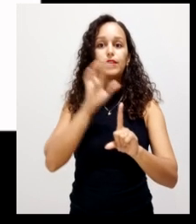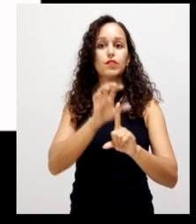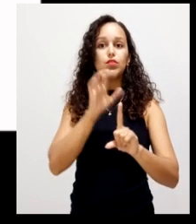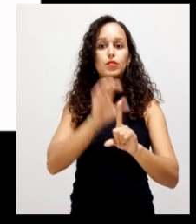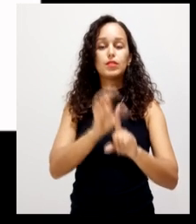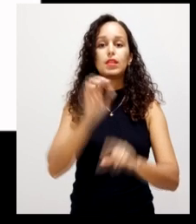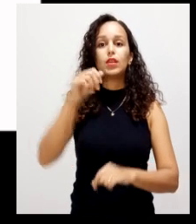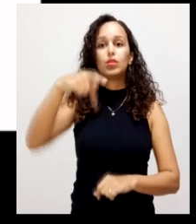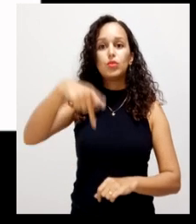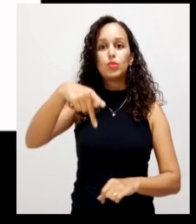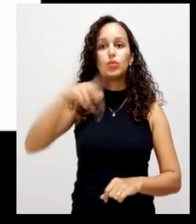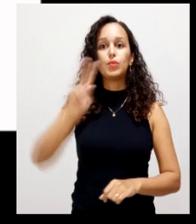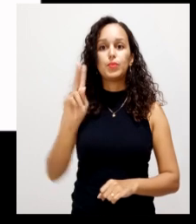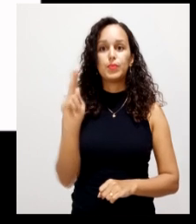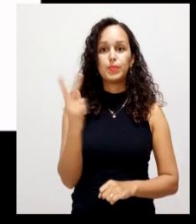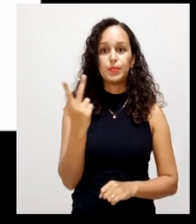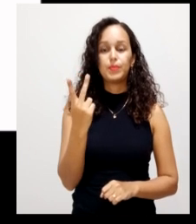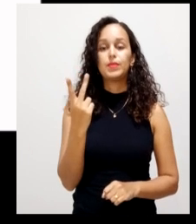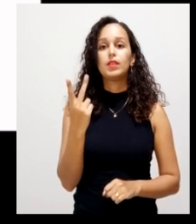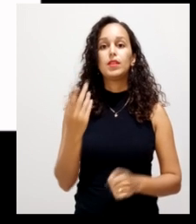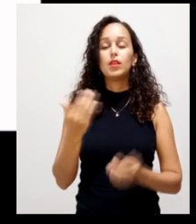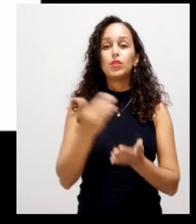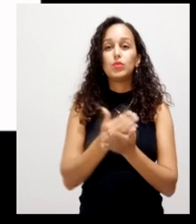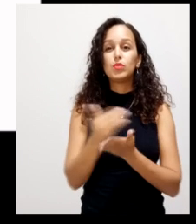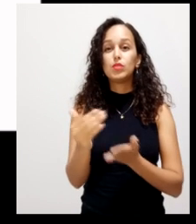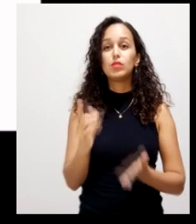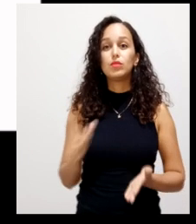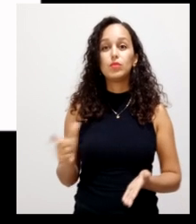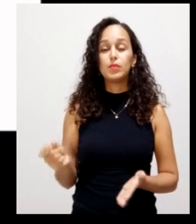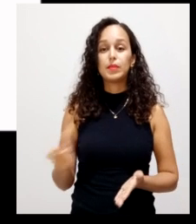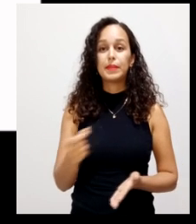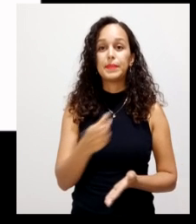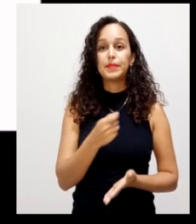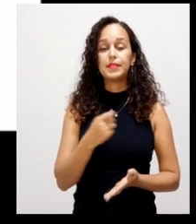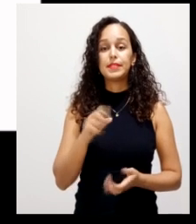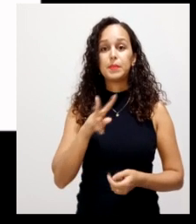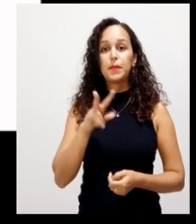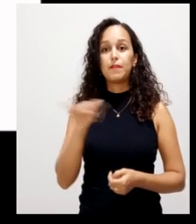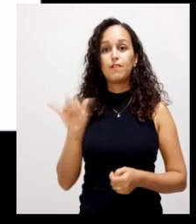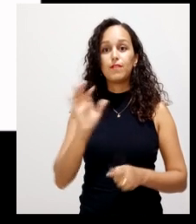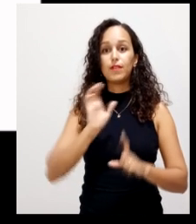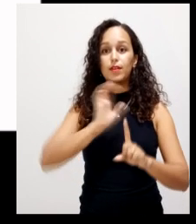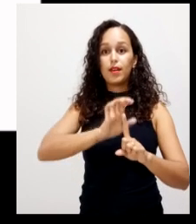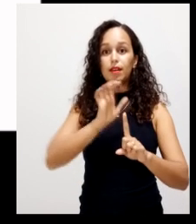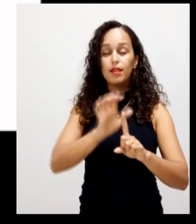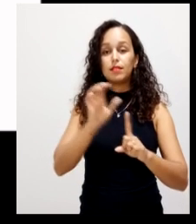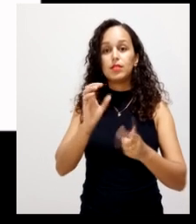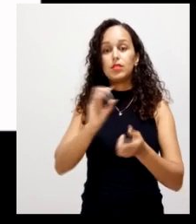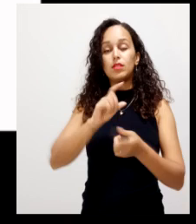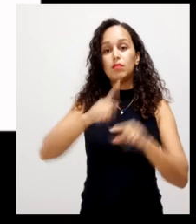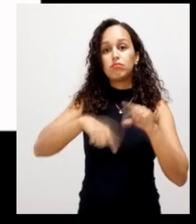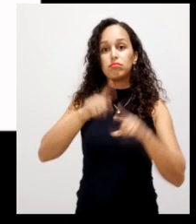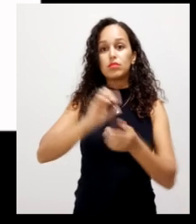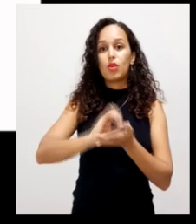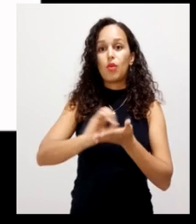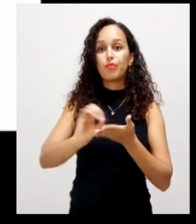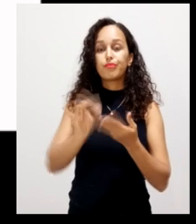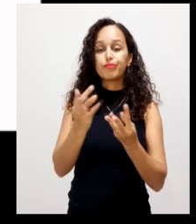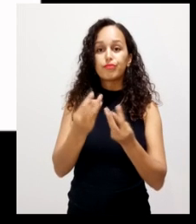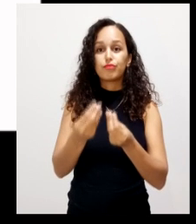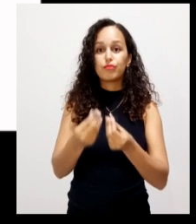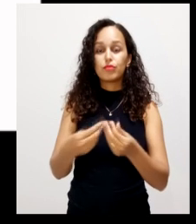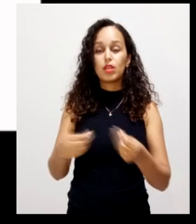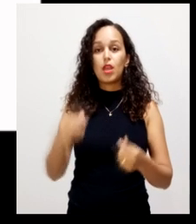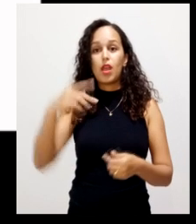pH. No início esses micro-organismos eles vão favorecer para a degradação dos compostos únicos